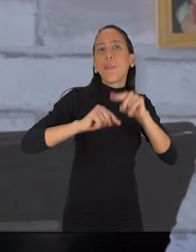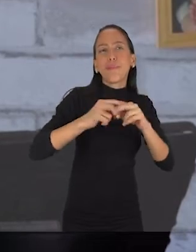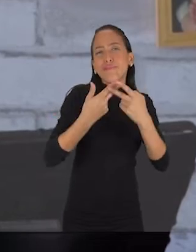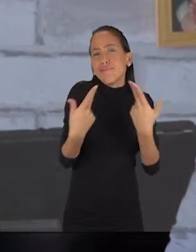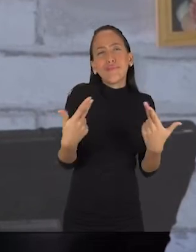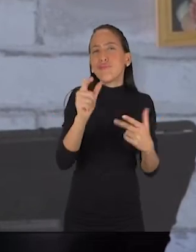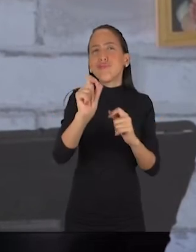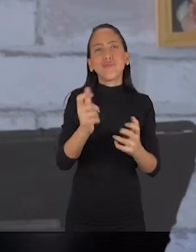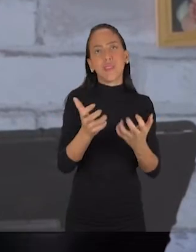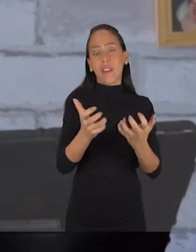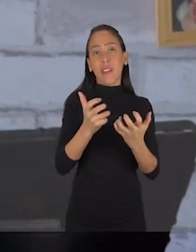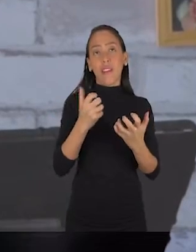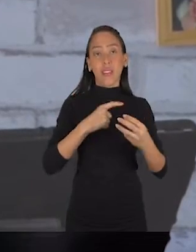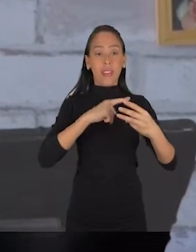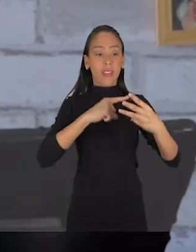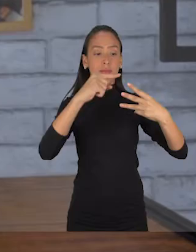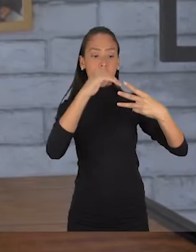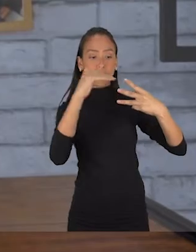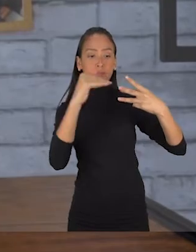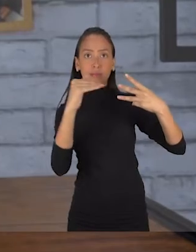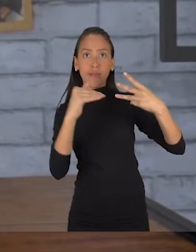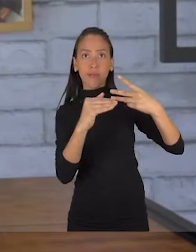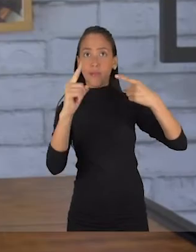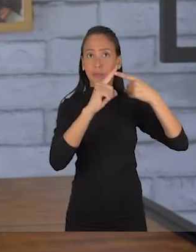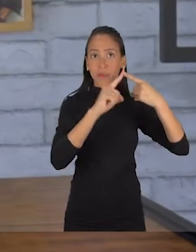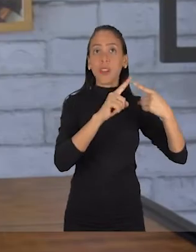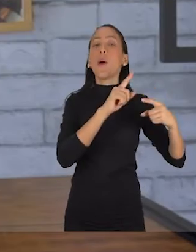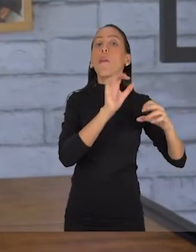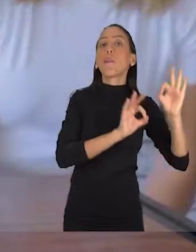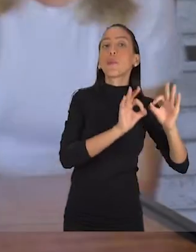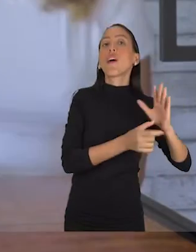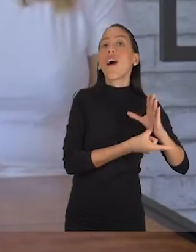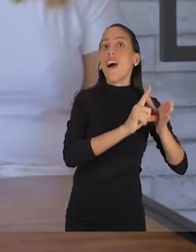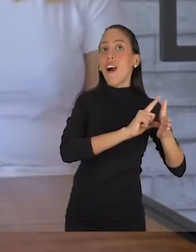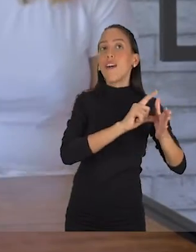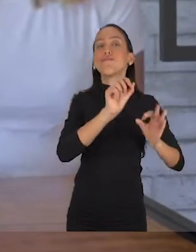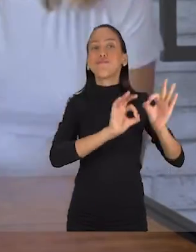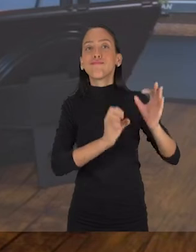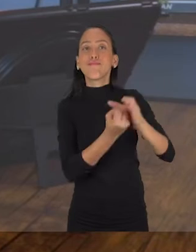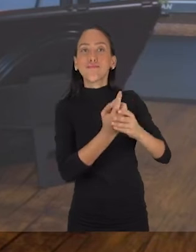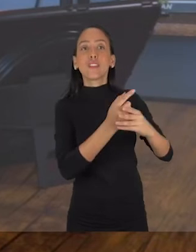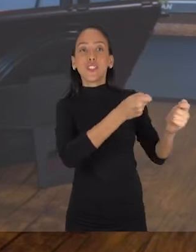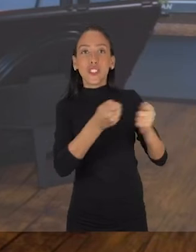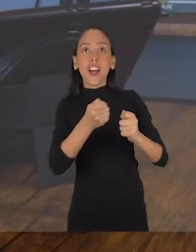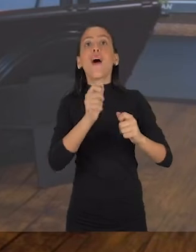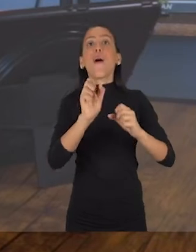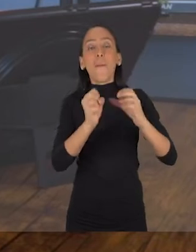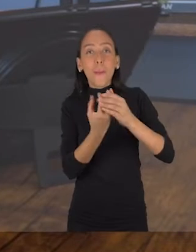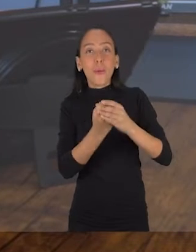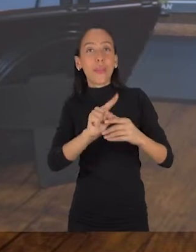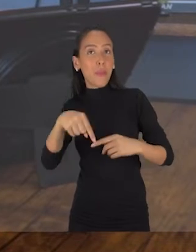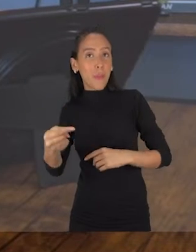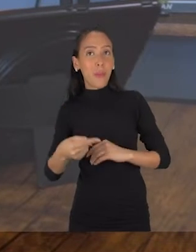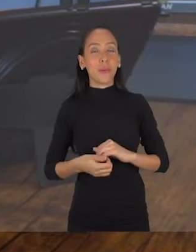para começar esse papo, eu vou dividir ele em três frentes. Pré-produção, produção e pós-produção. Na pré-produção é muito